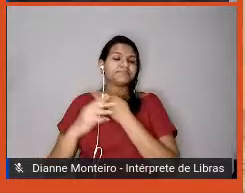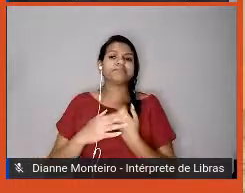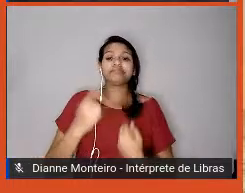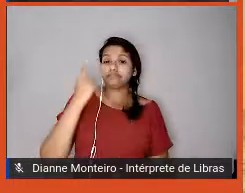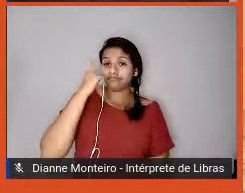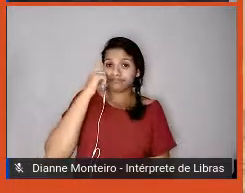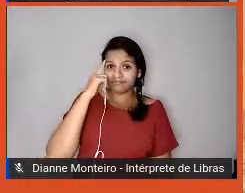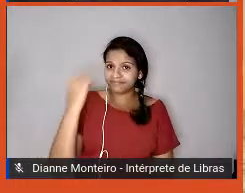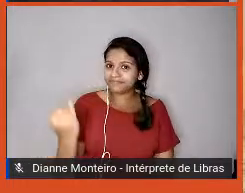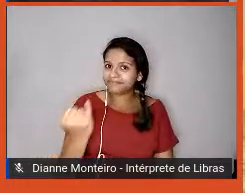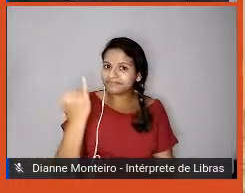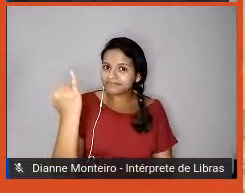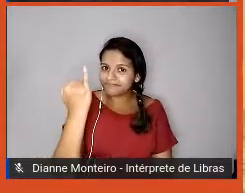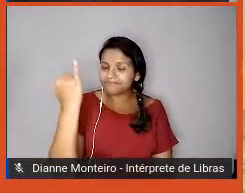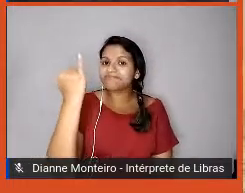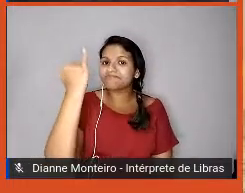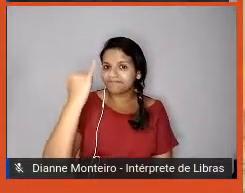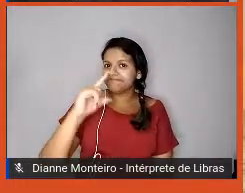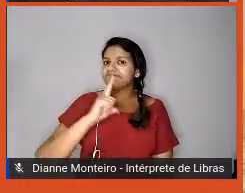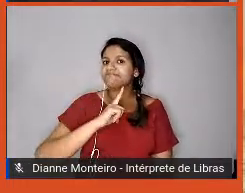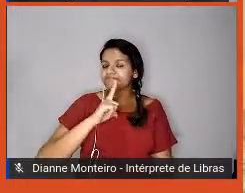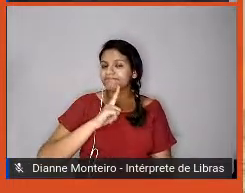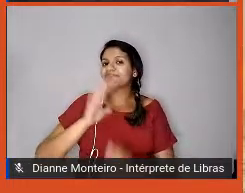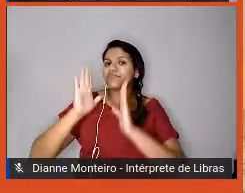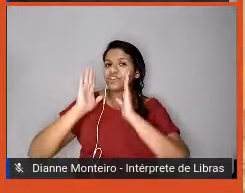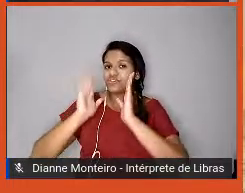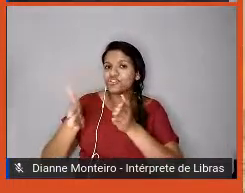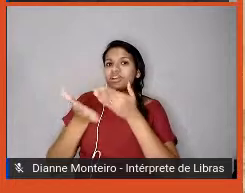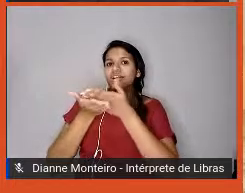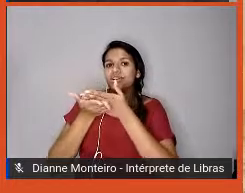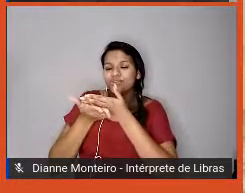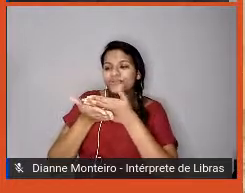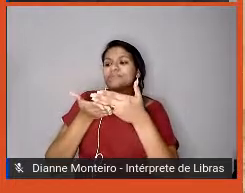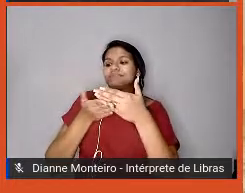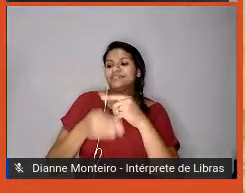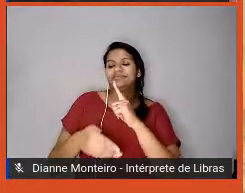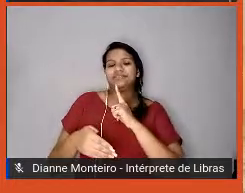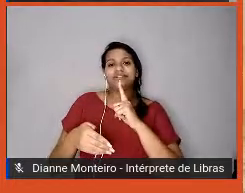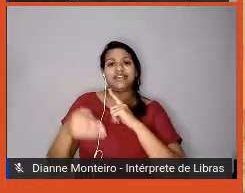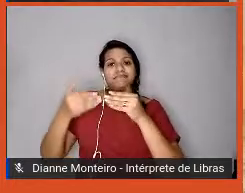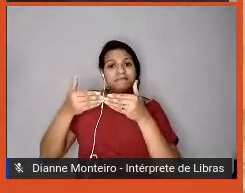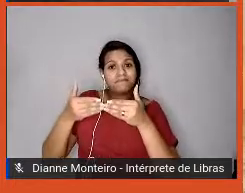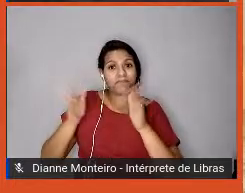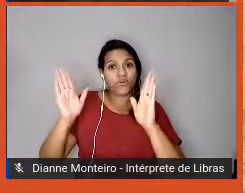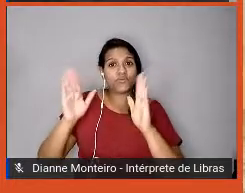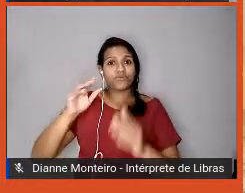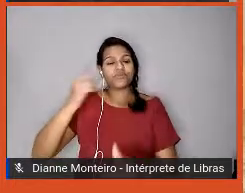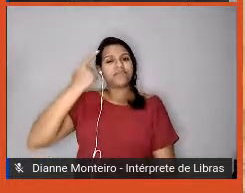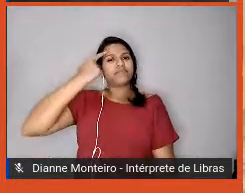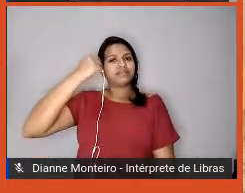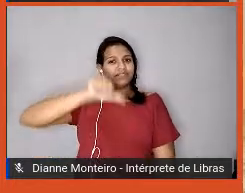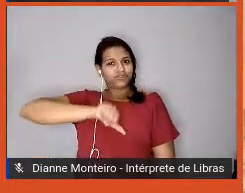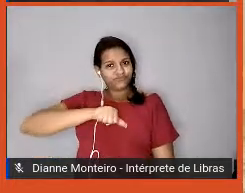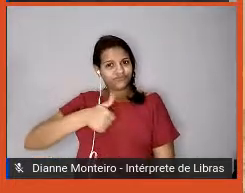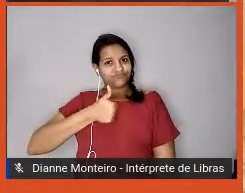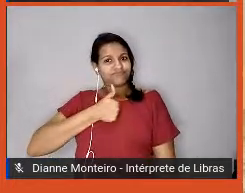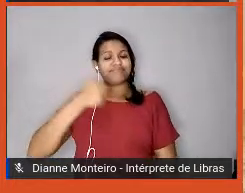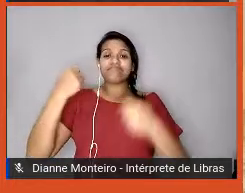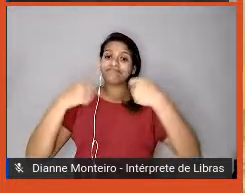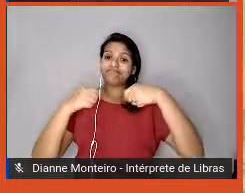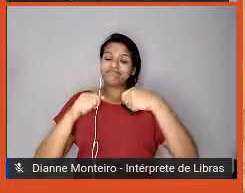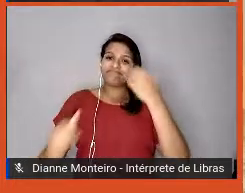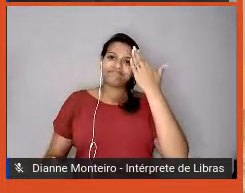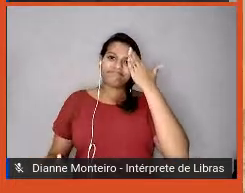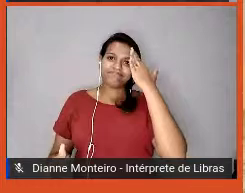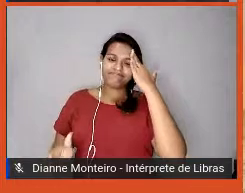abriu essas portas para o bem-estar, a gente precisa, então, entender um real conceito para conceber essas